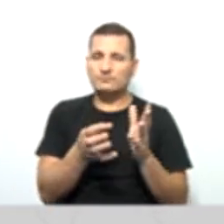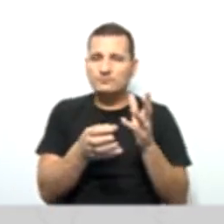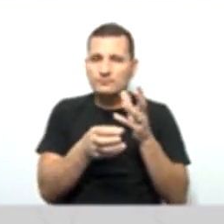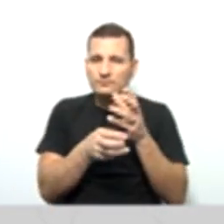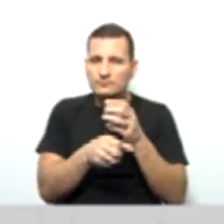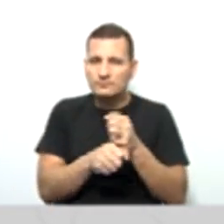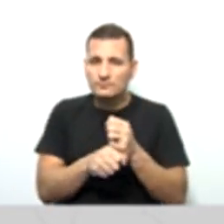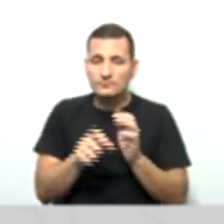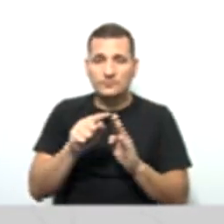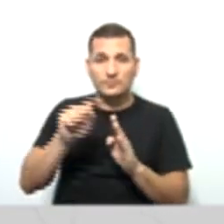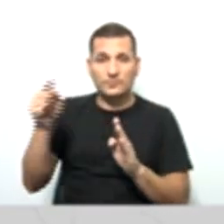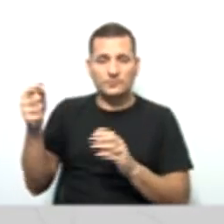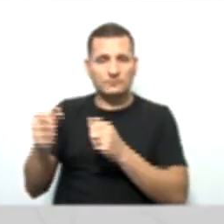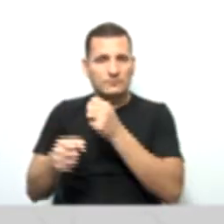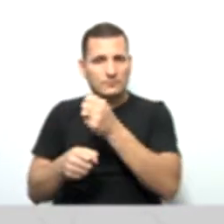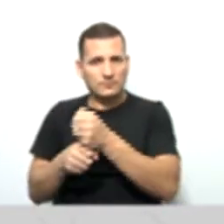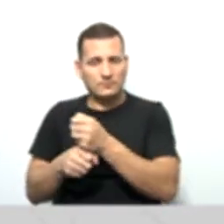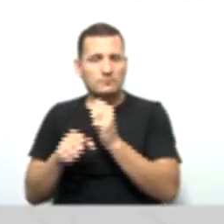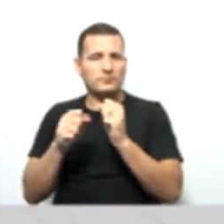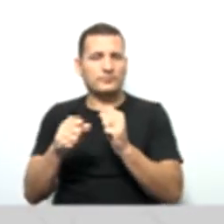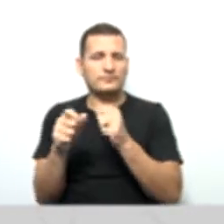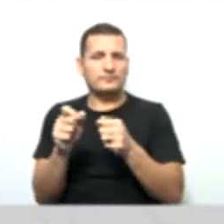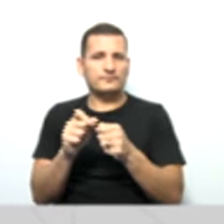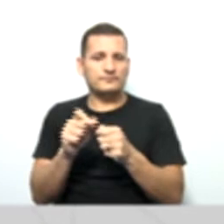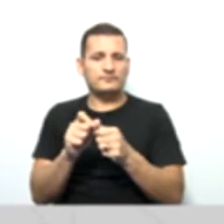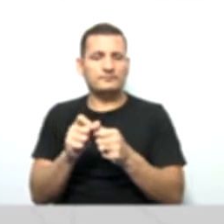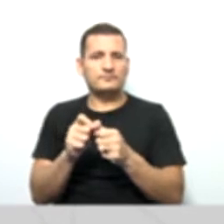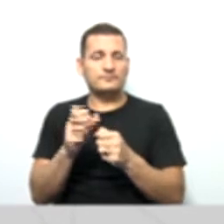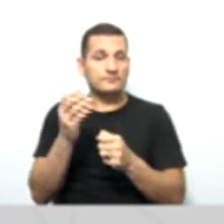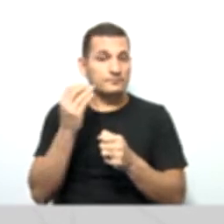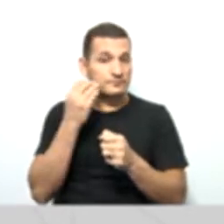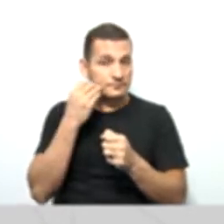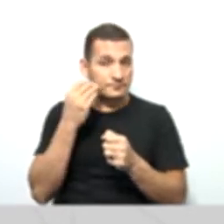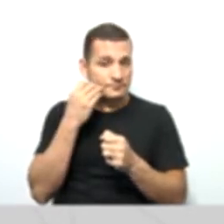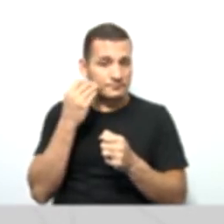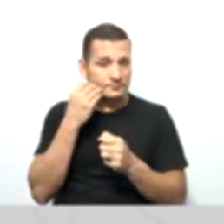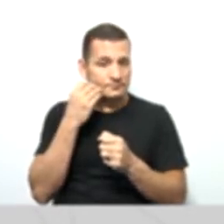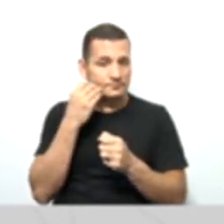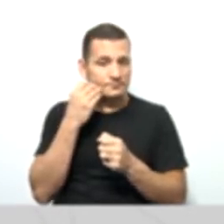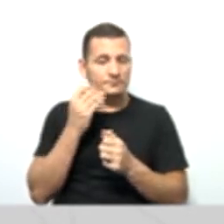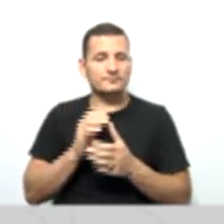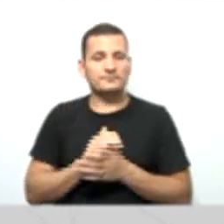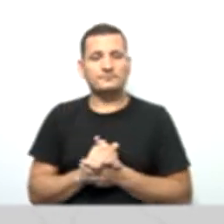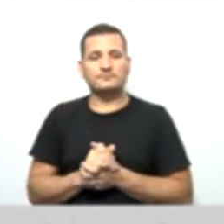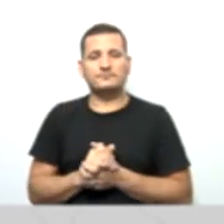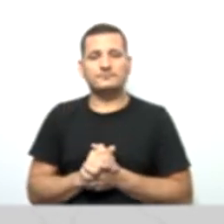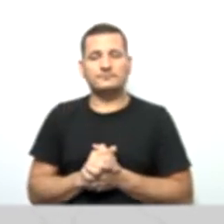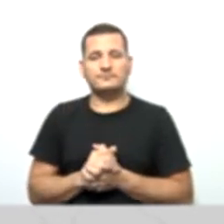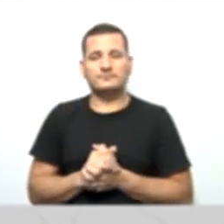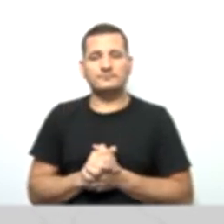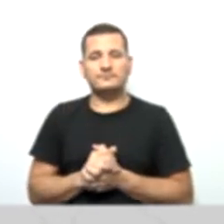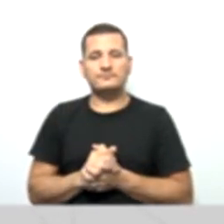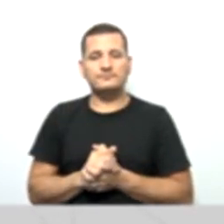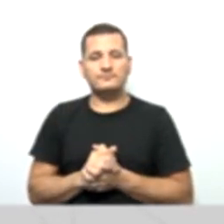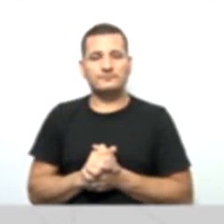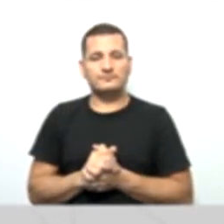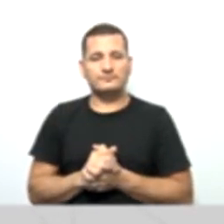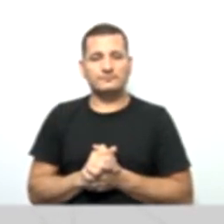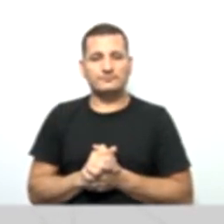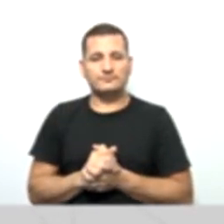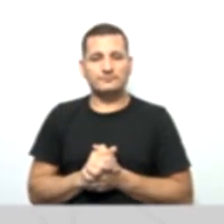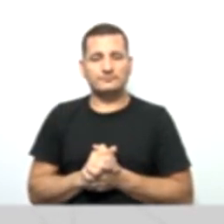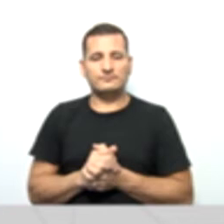pode ser efetuada por meio da verificação de, vamos lá, verificar quais são esses valores